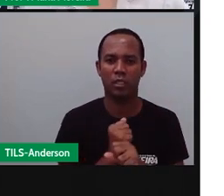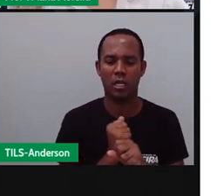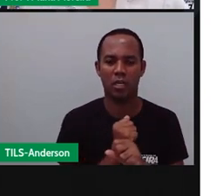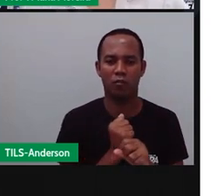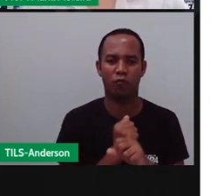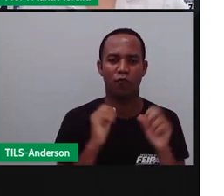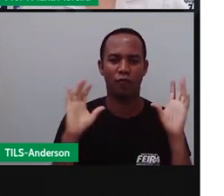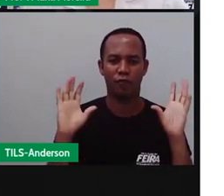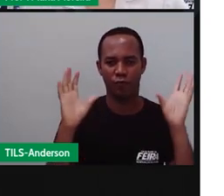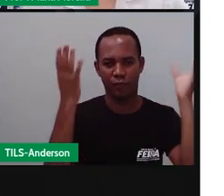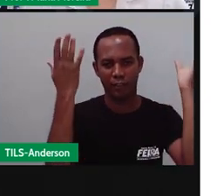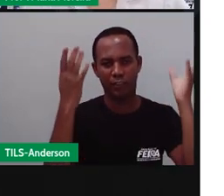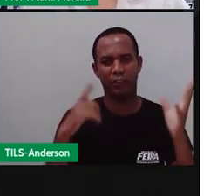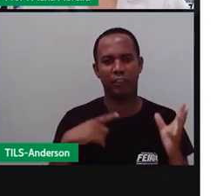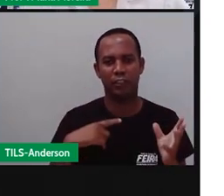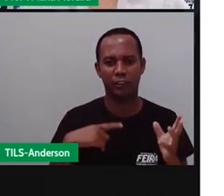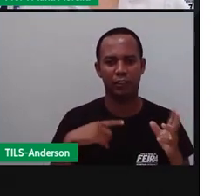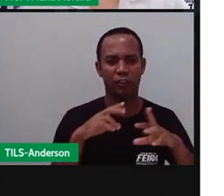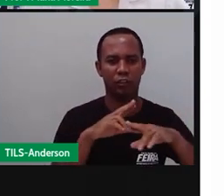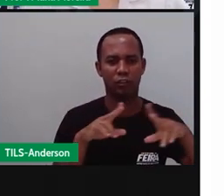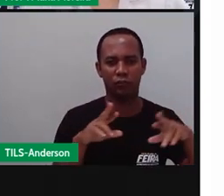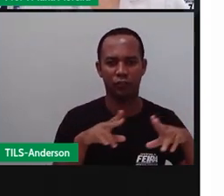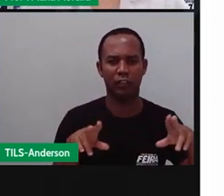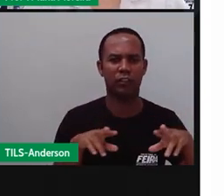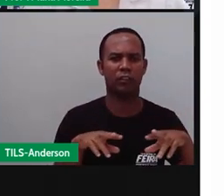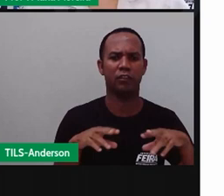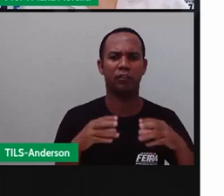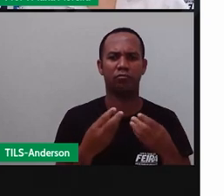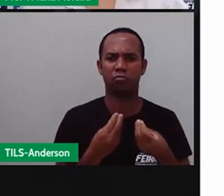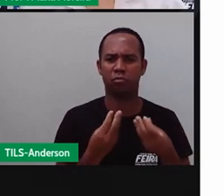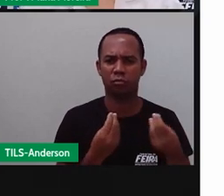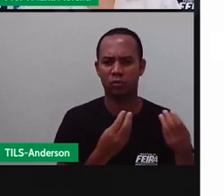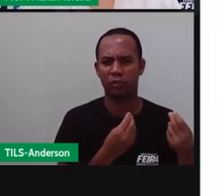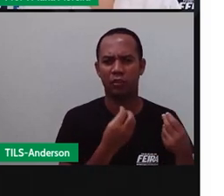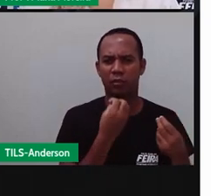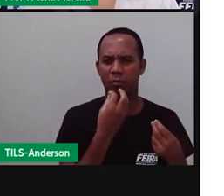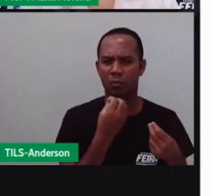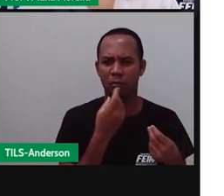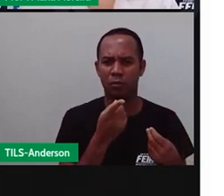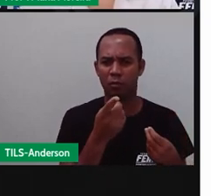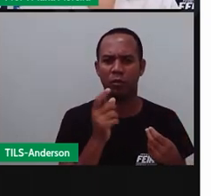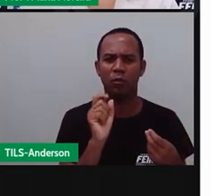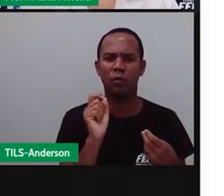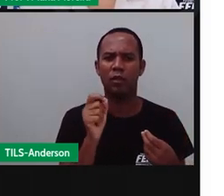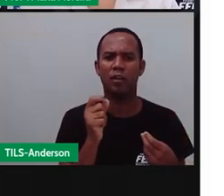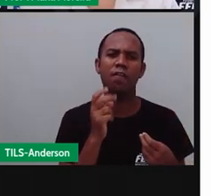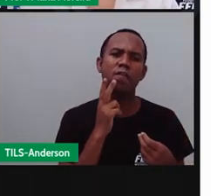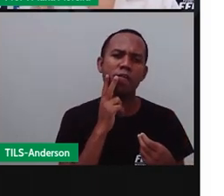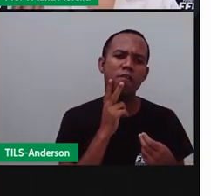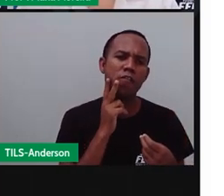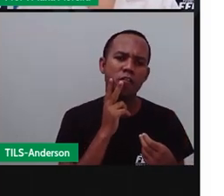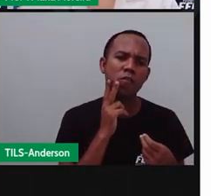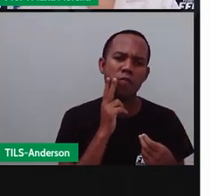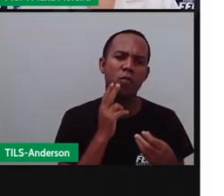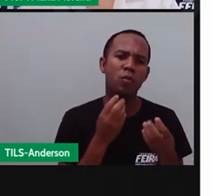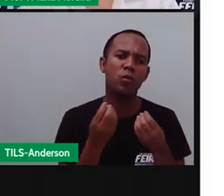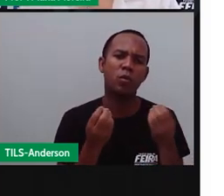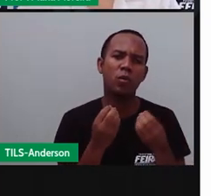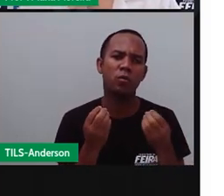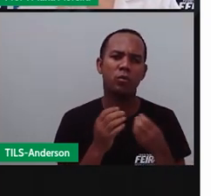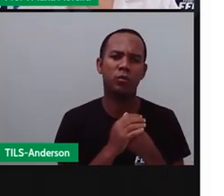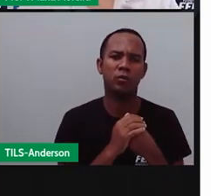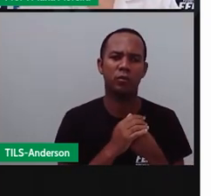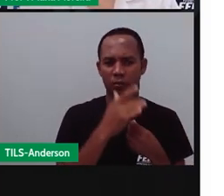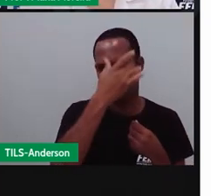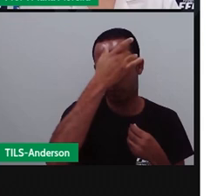apresenta diversas atrações. A pisa da uva, que é isso aí, né? Que você... Porque o vinho, ele era produzido assim. As